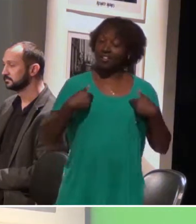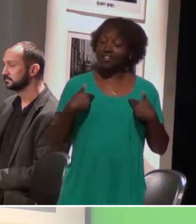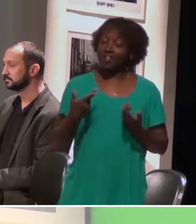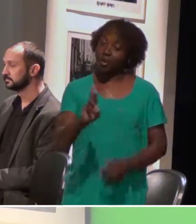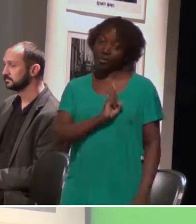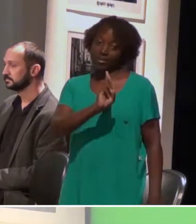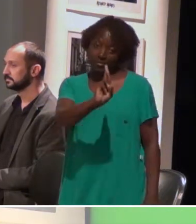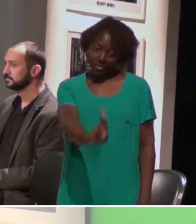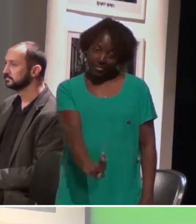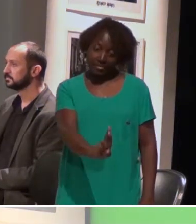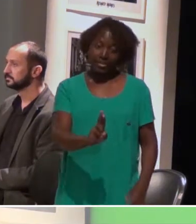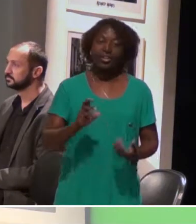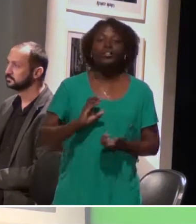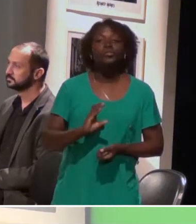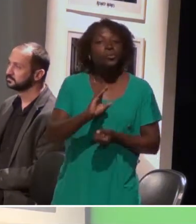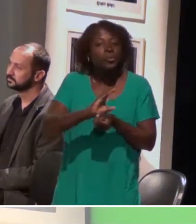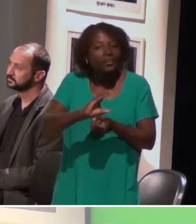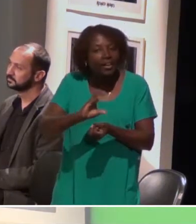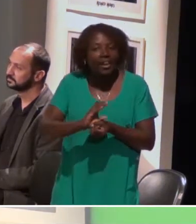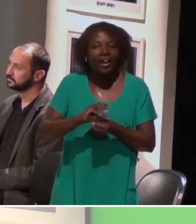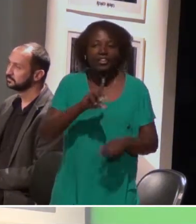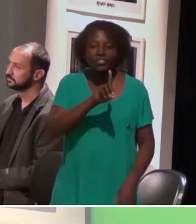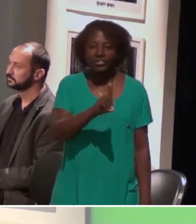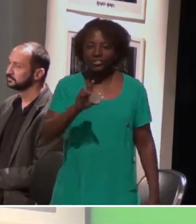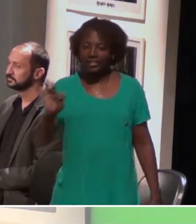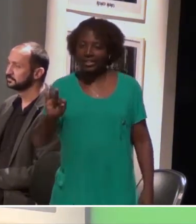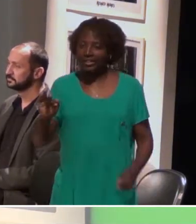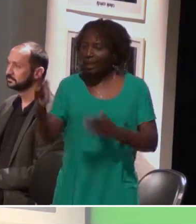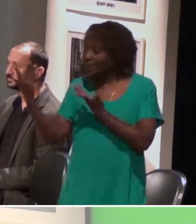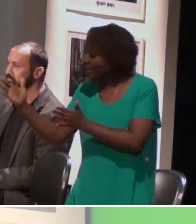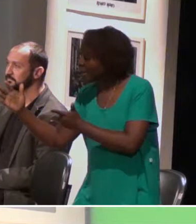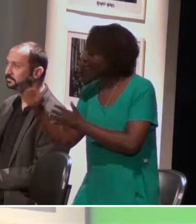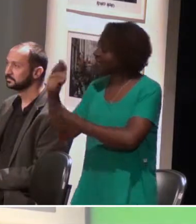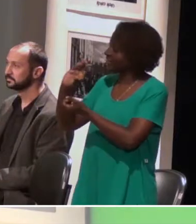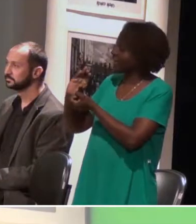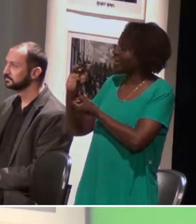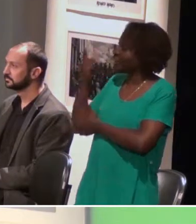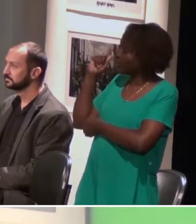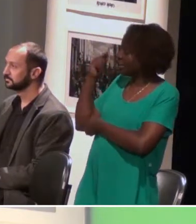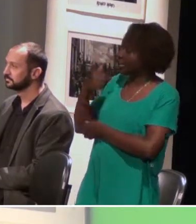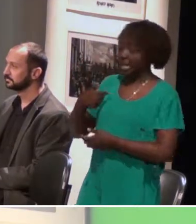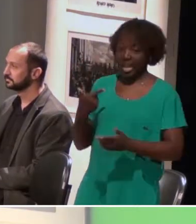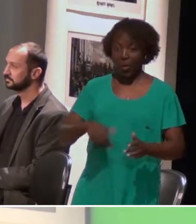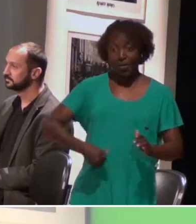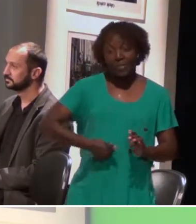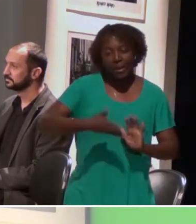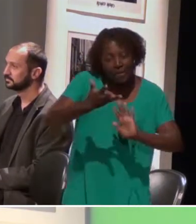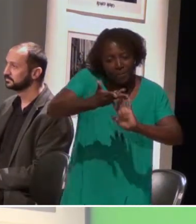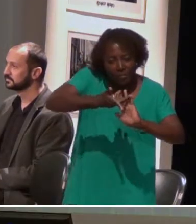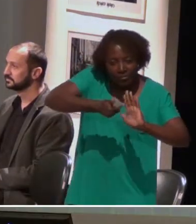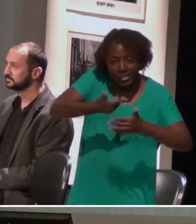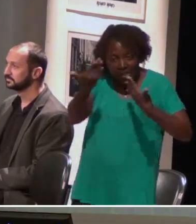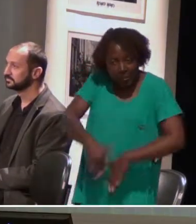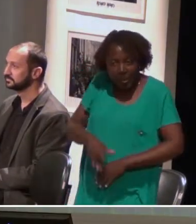representando o CAS do Distrito Federal. Queria cumprimentar o CAIS Goiânia. Foi onde eu fiz minha primeira prova de proficiência em Libras,